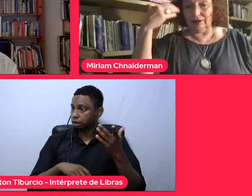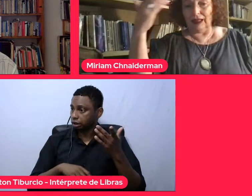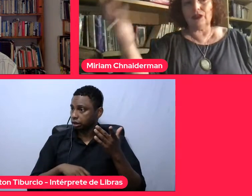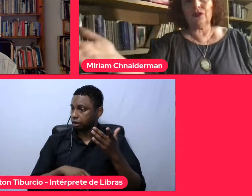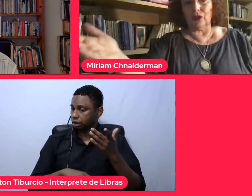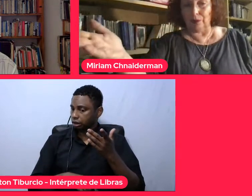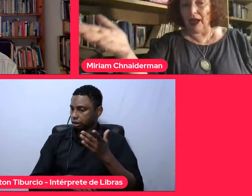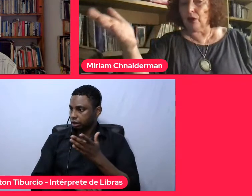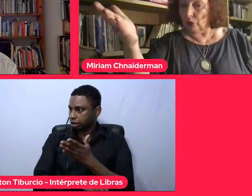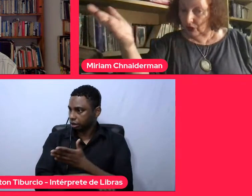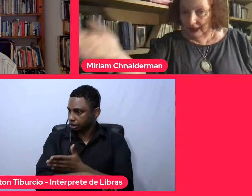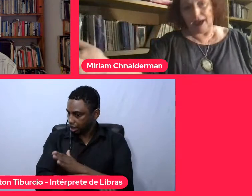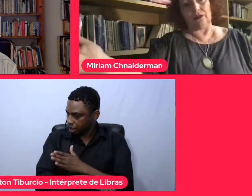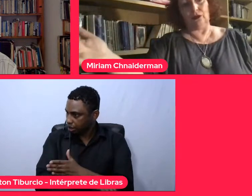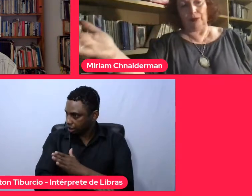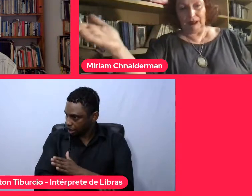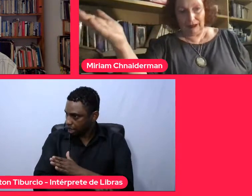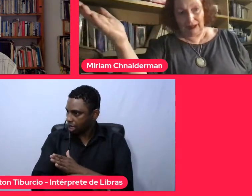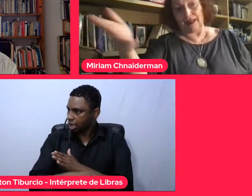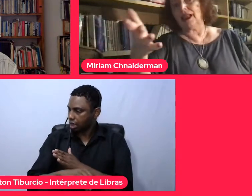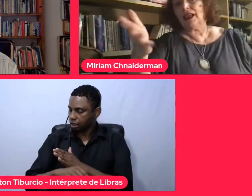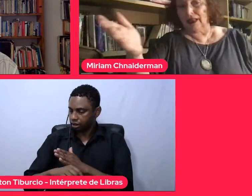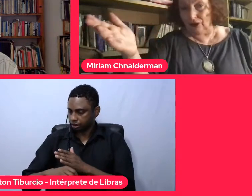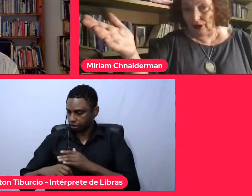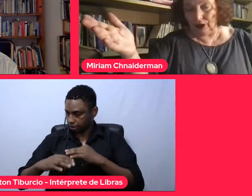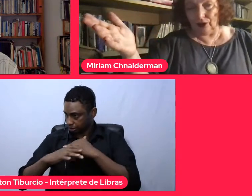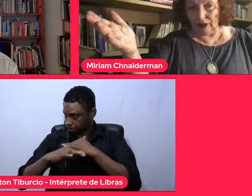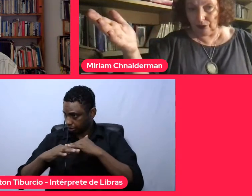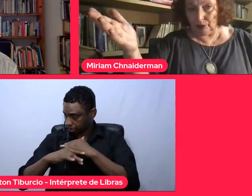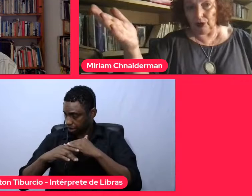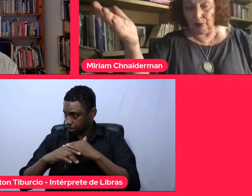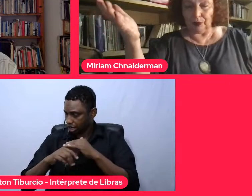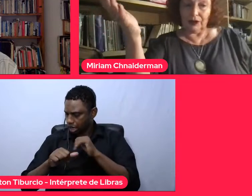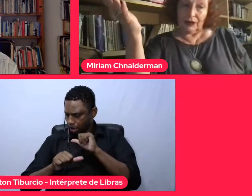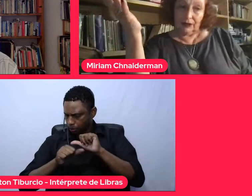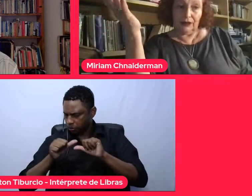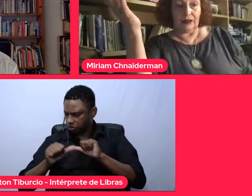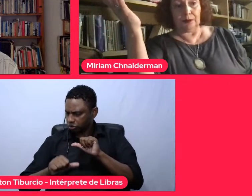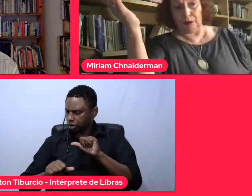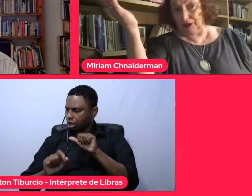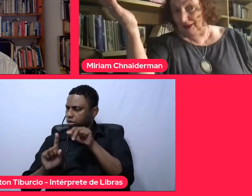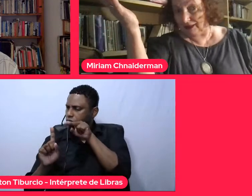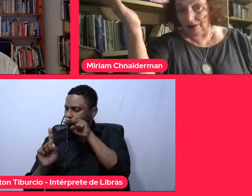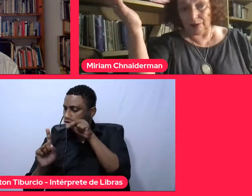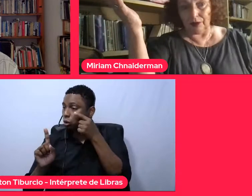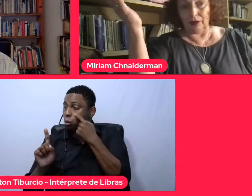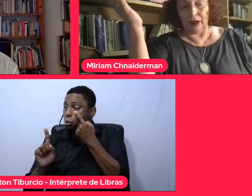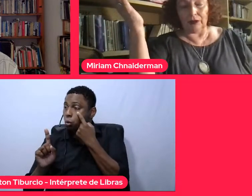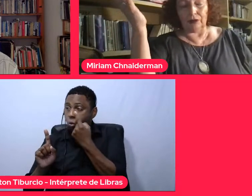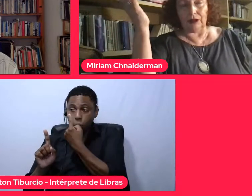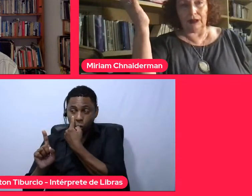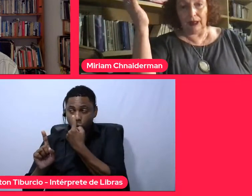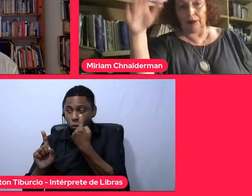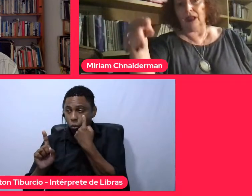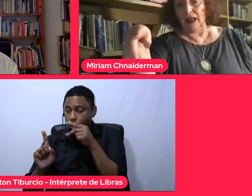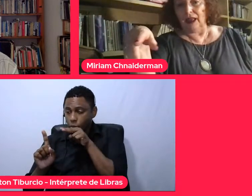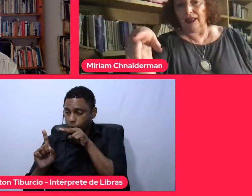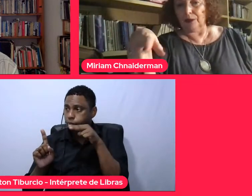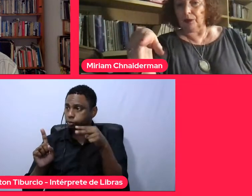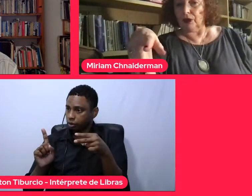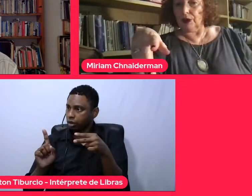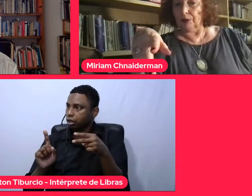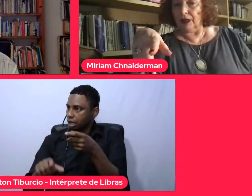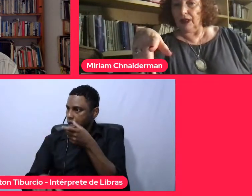transformar o olhar sobre a cidade, isso é que eu acho muito importante na exposição, porque eu acho que tem,